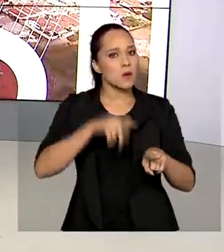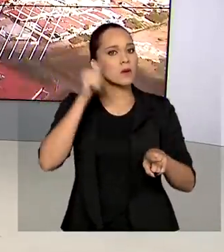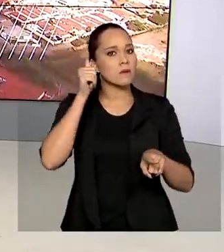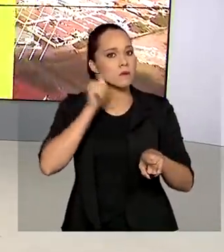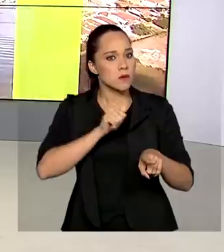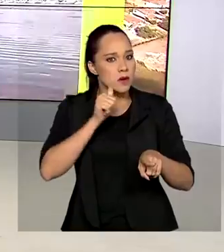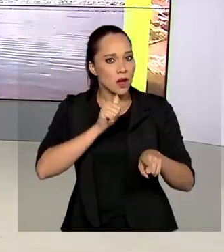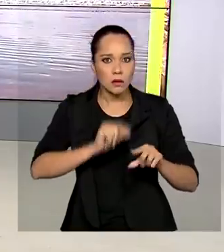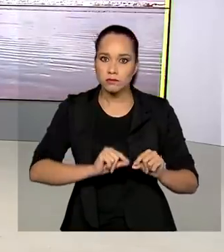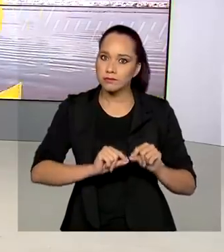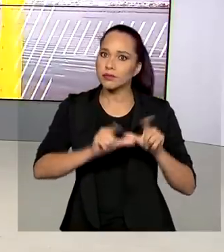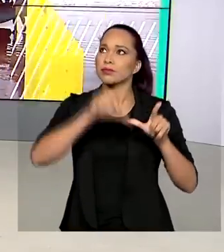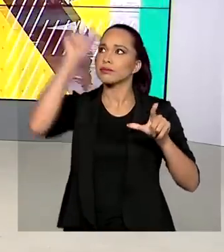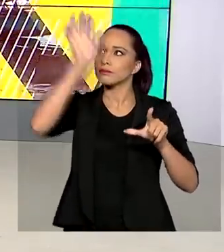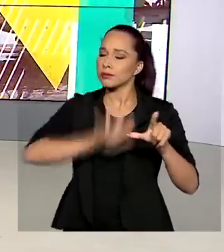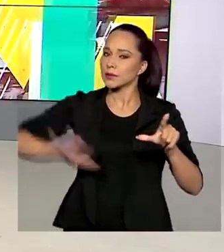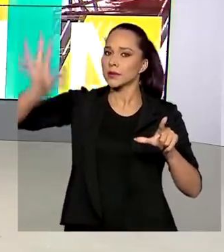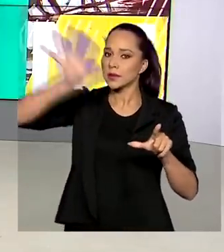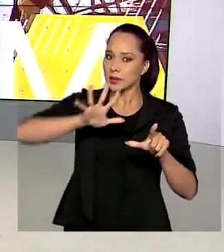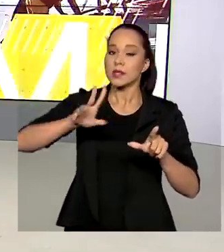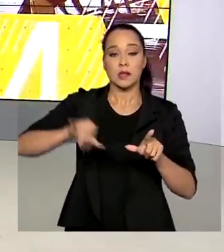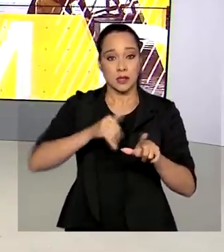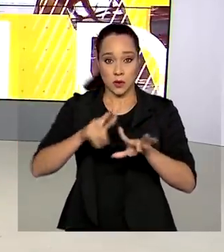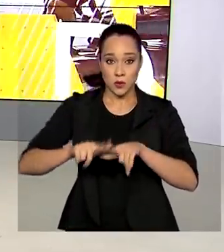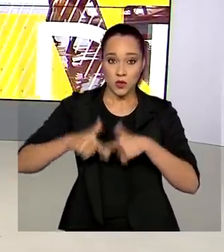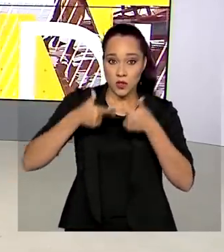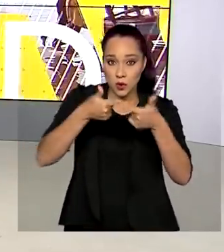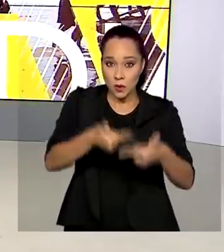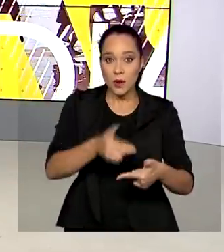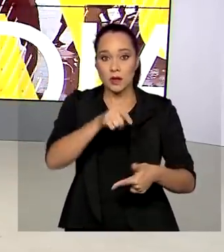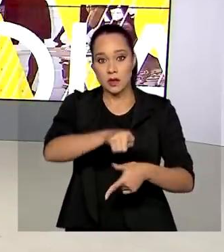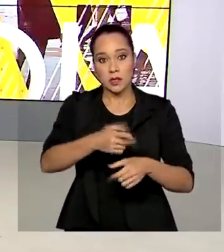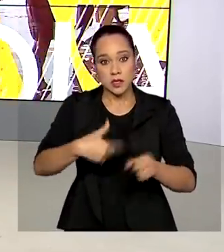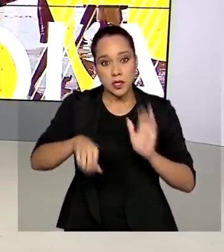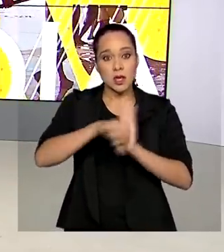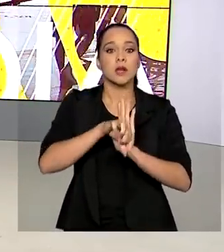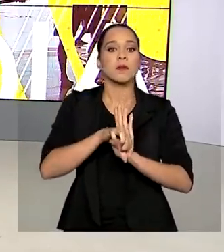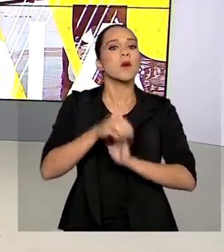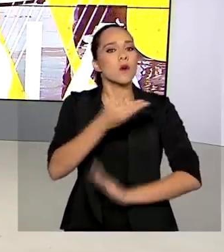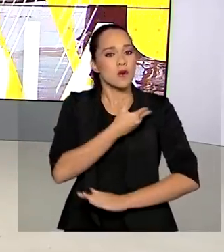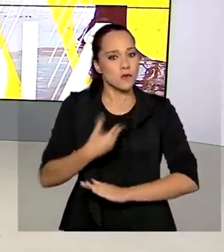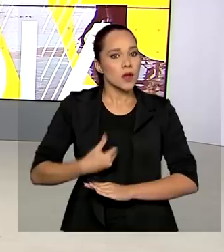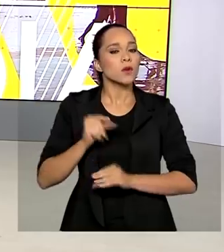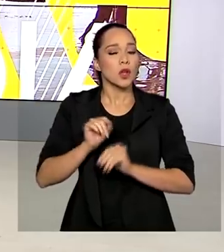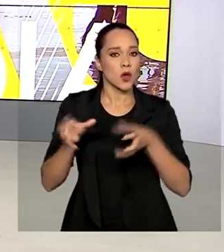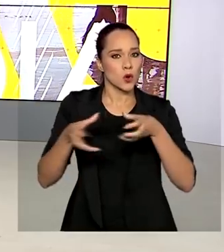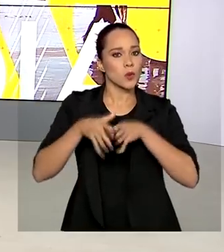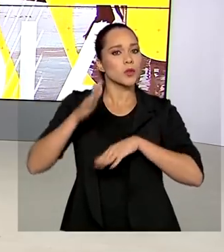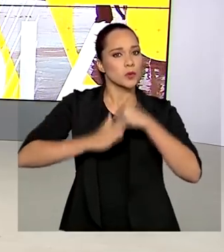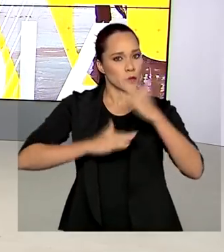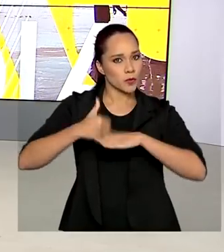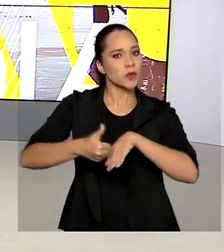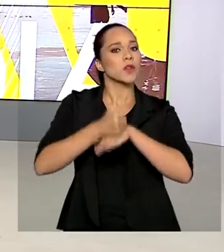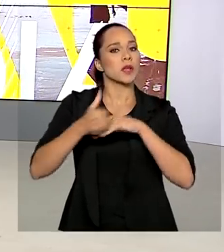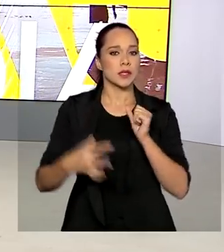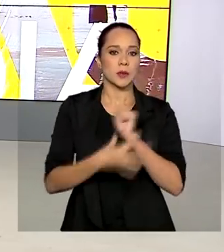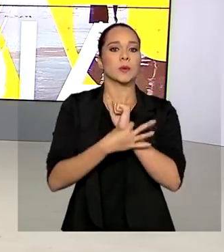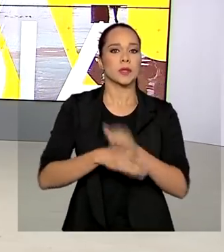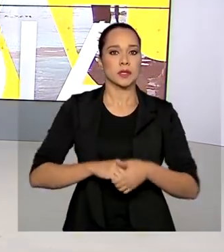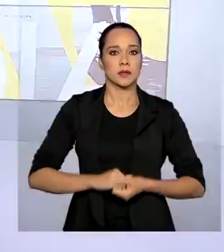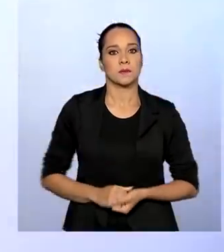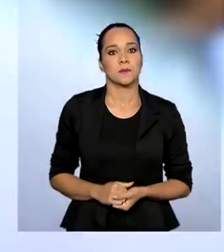cresceram em todo o país. Entre as ações de combate a esse crime, o governo reforça a formação de profissionais de segurança.